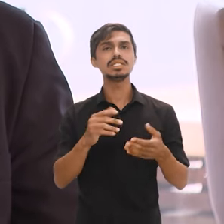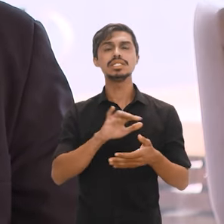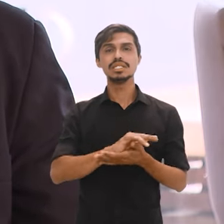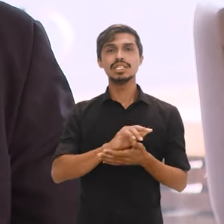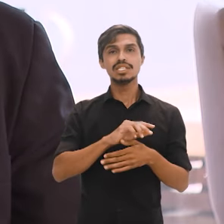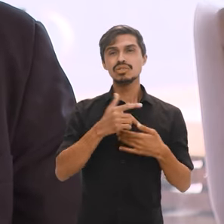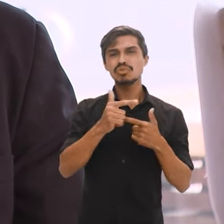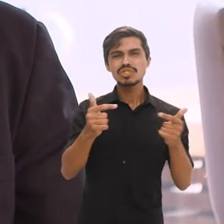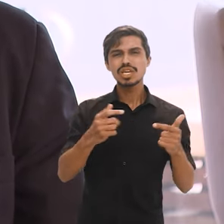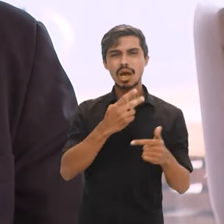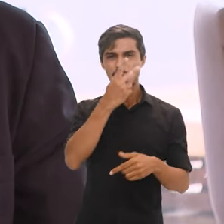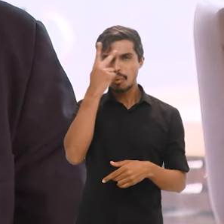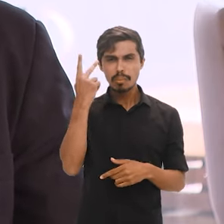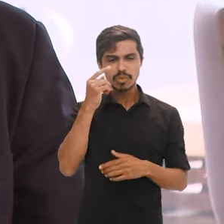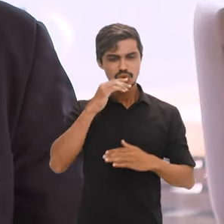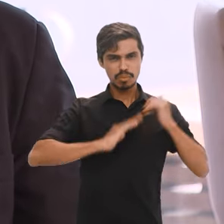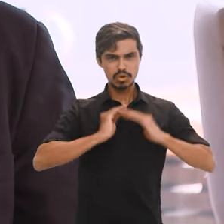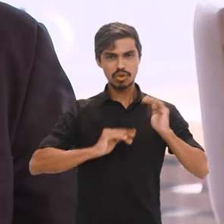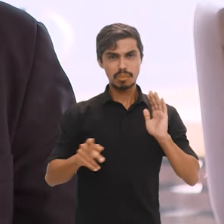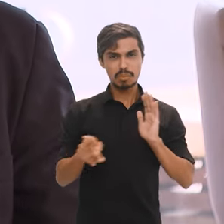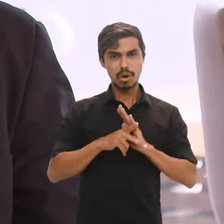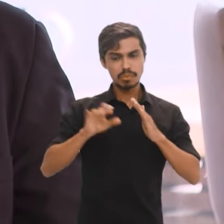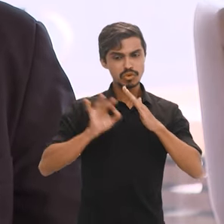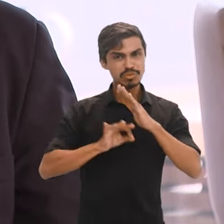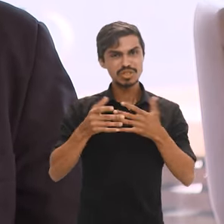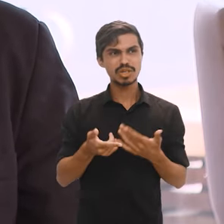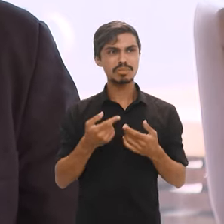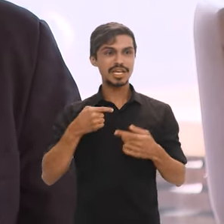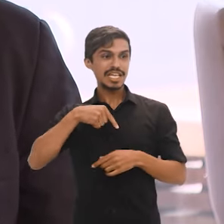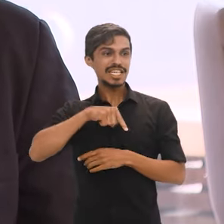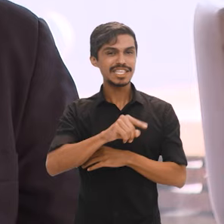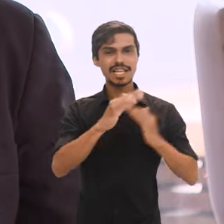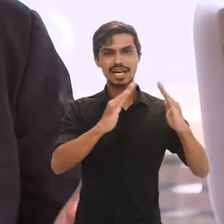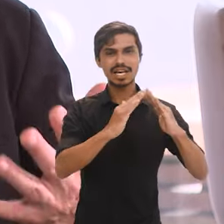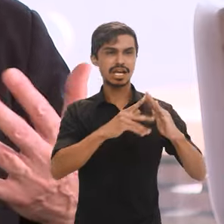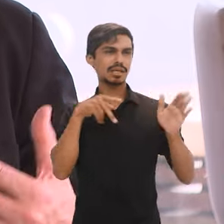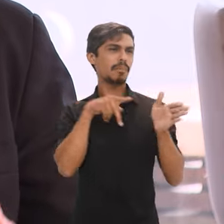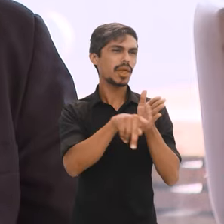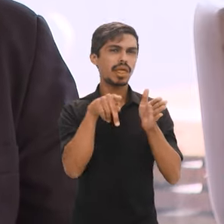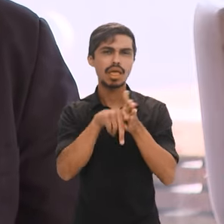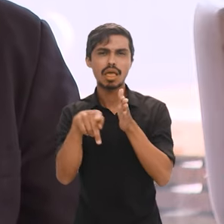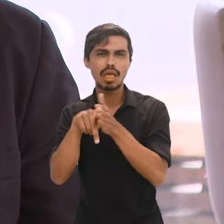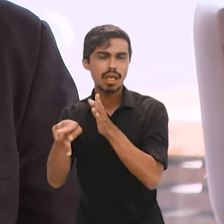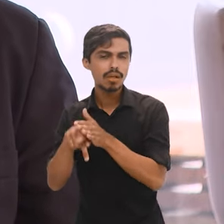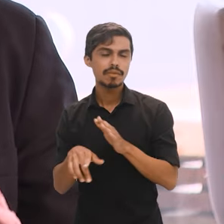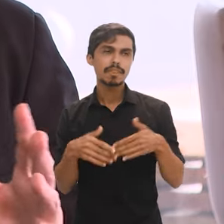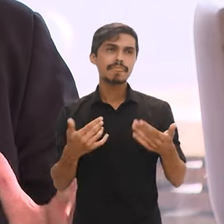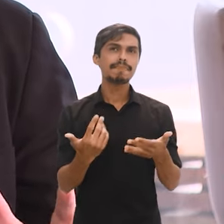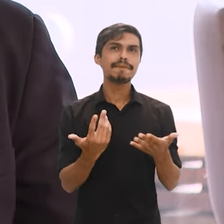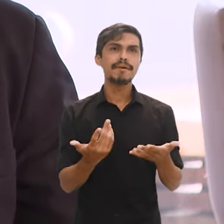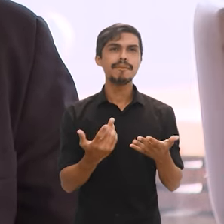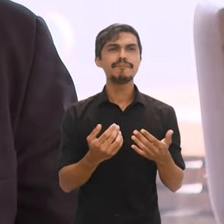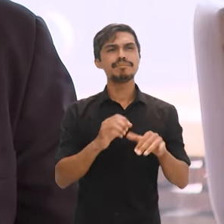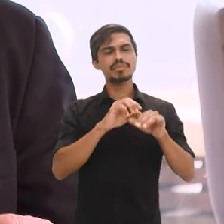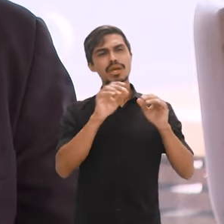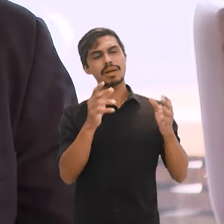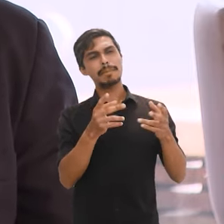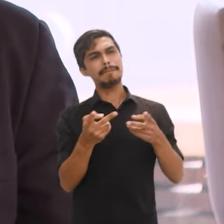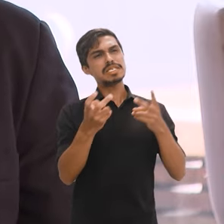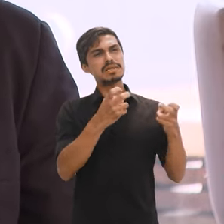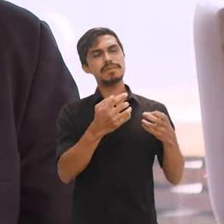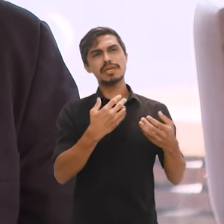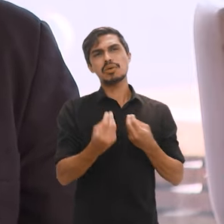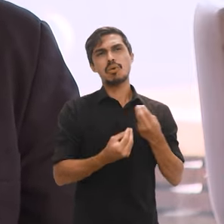o agente de Estado para ir à casa das pessoas fazer as perguntas e procurar, então, oferecer uma imagem mais